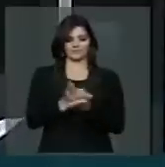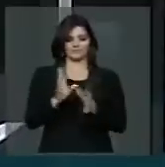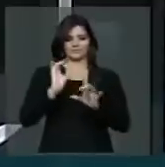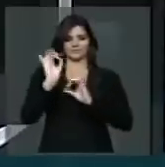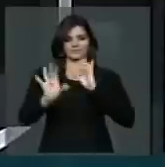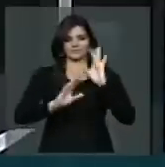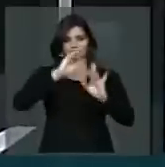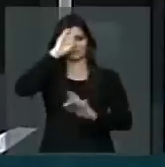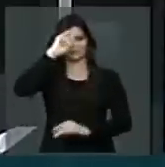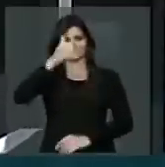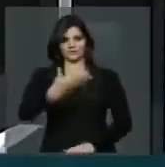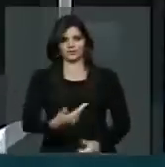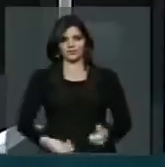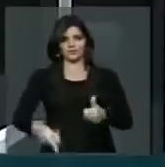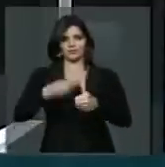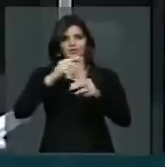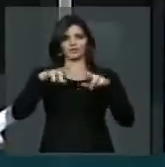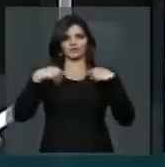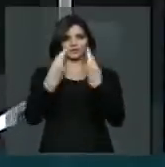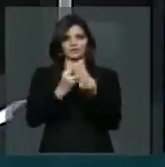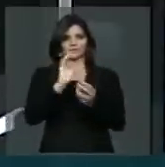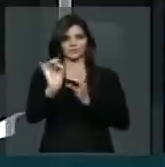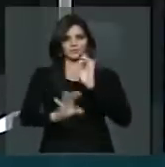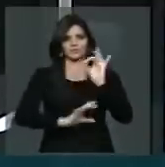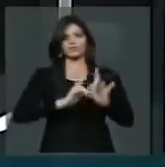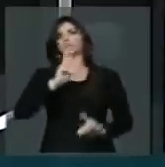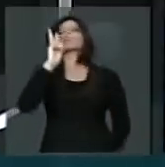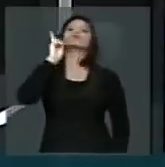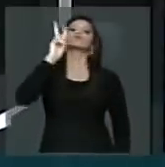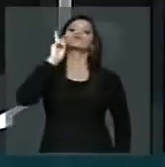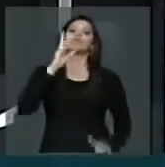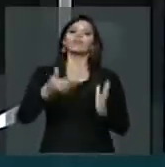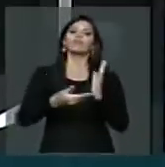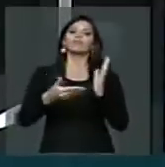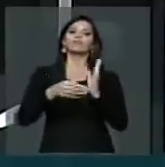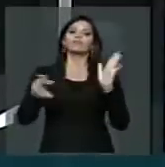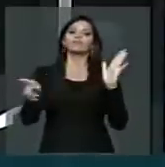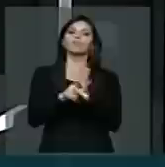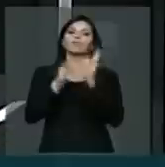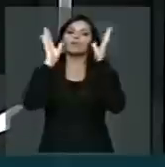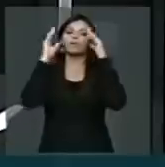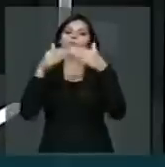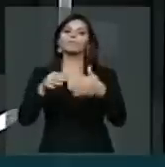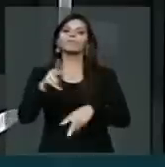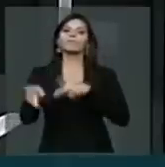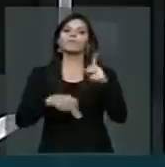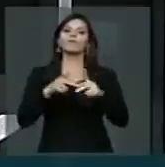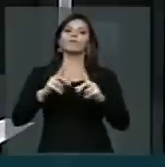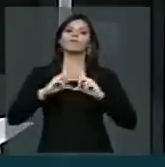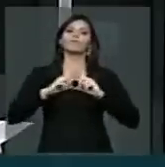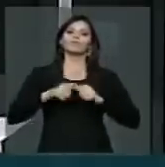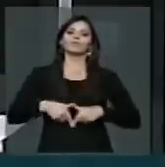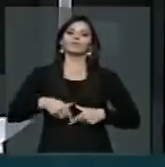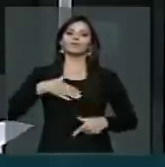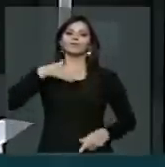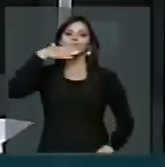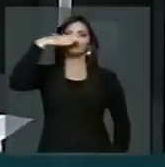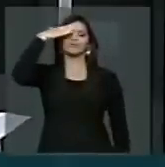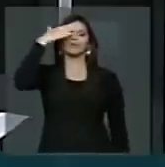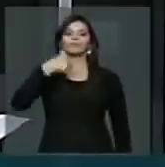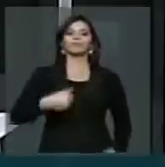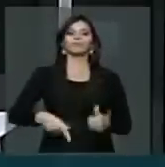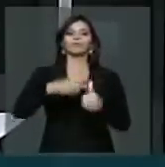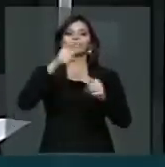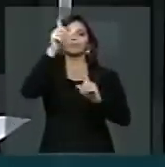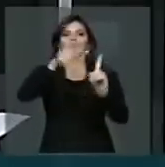da primeira sessão solene da história do Congresso Nacional, a tê-la aqui como a primeira